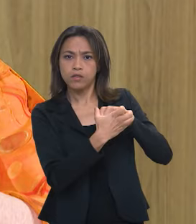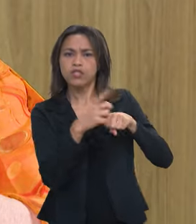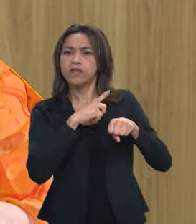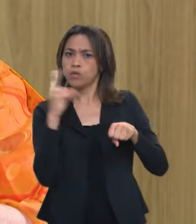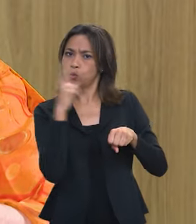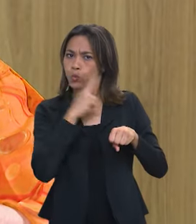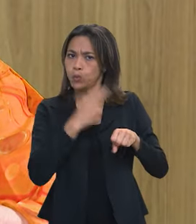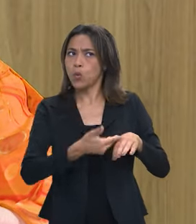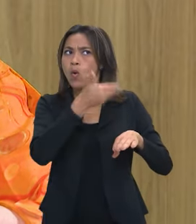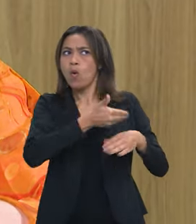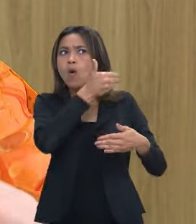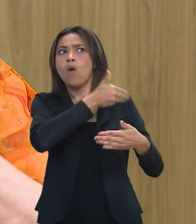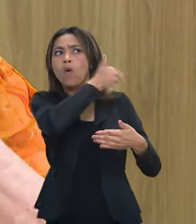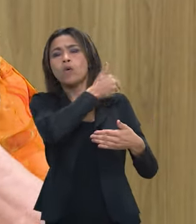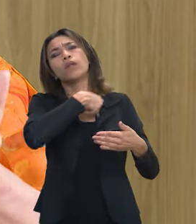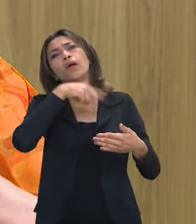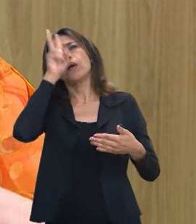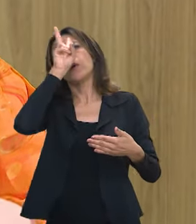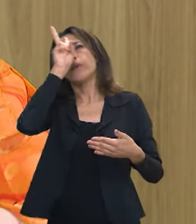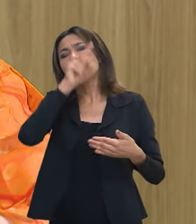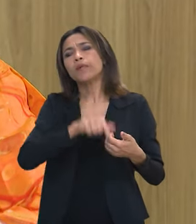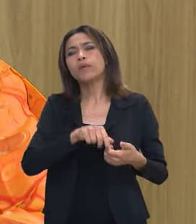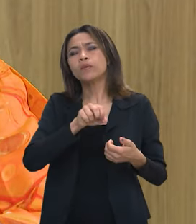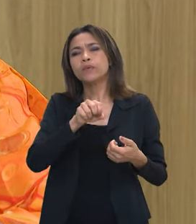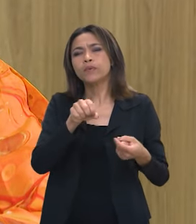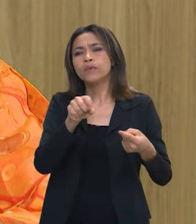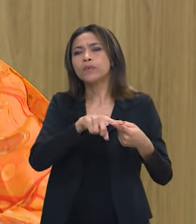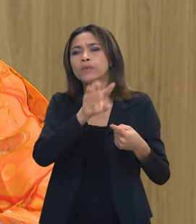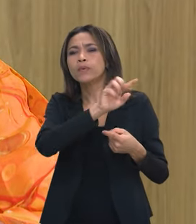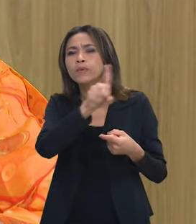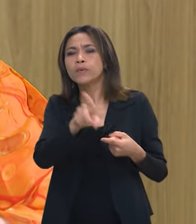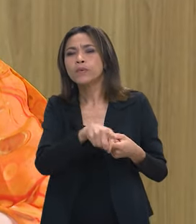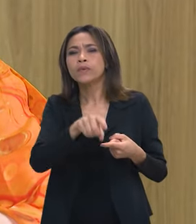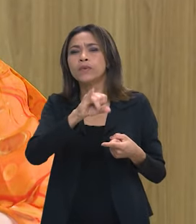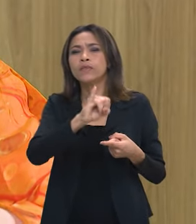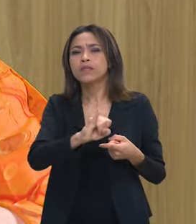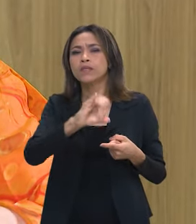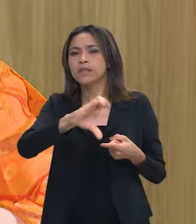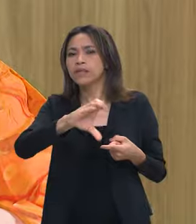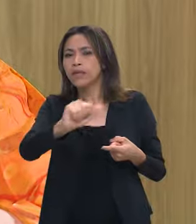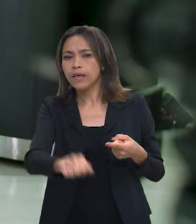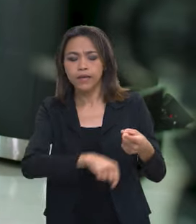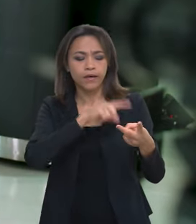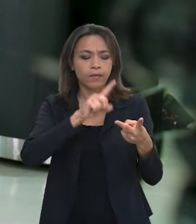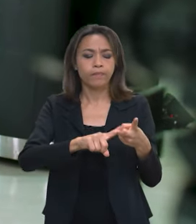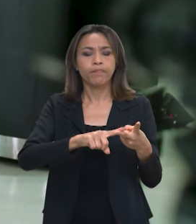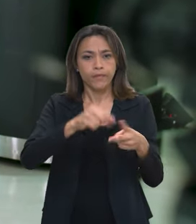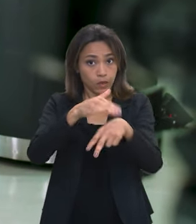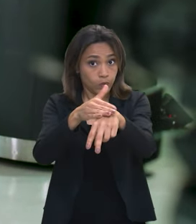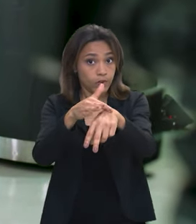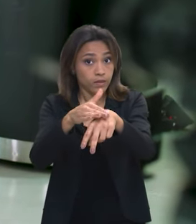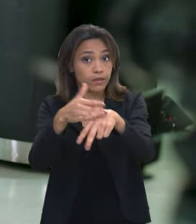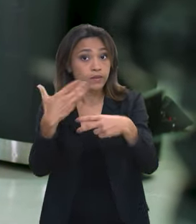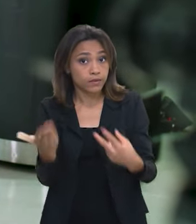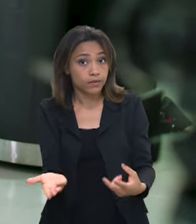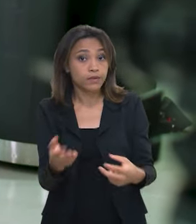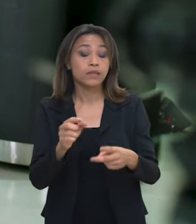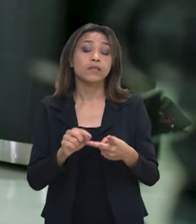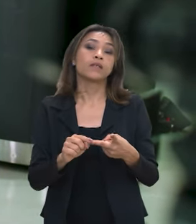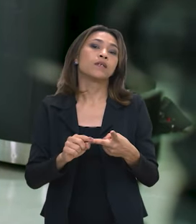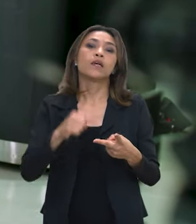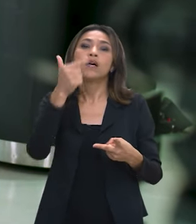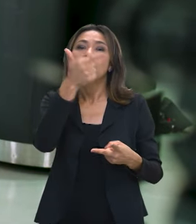muitas outras emergências lembro a questão do vírus Zika e a síndrome da doença Zika